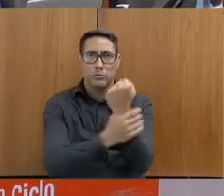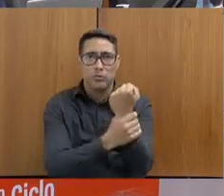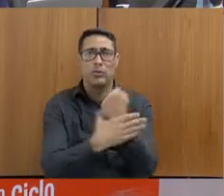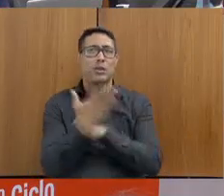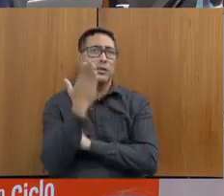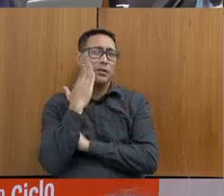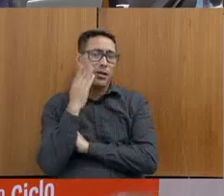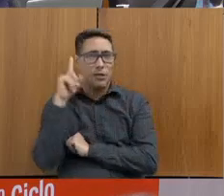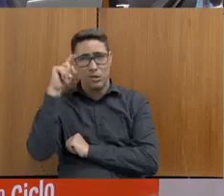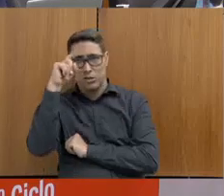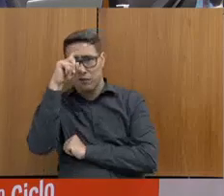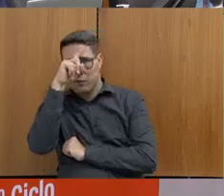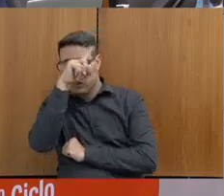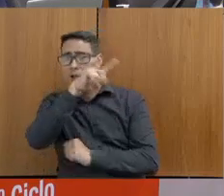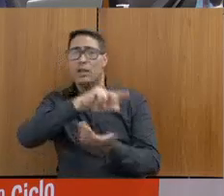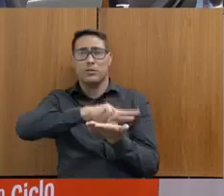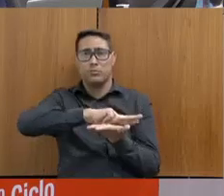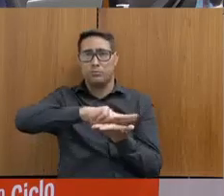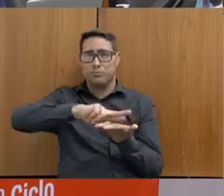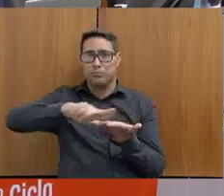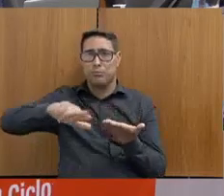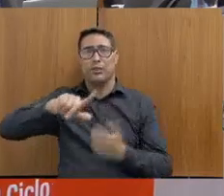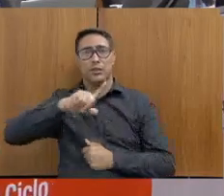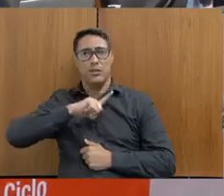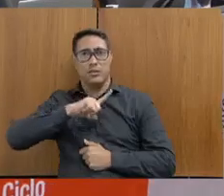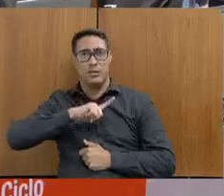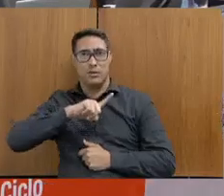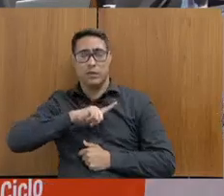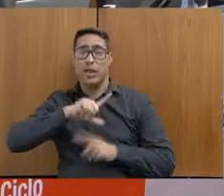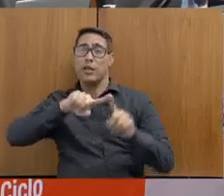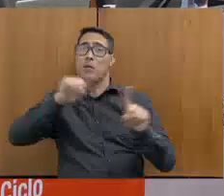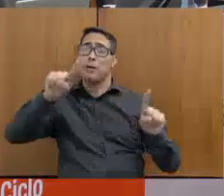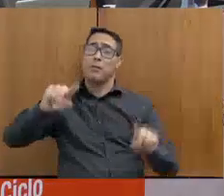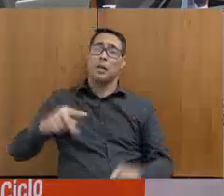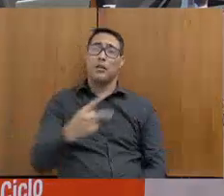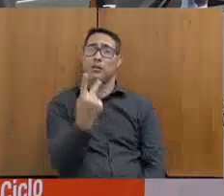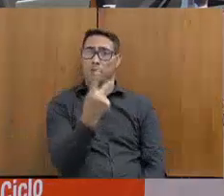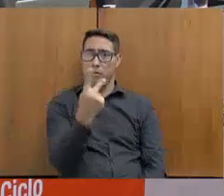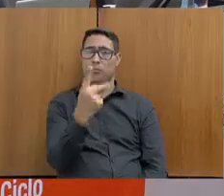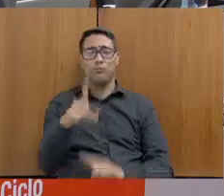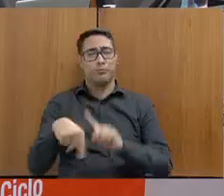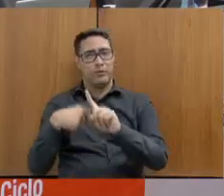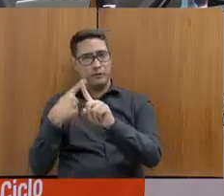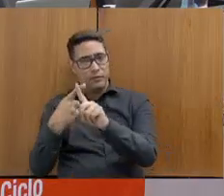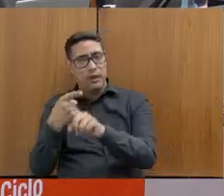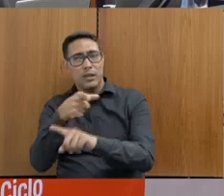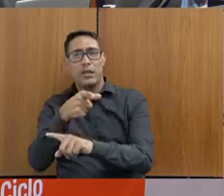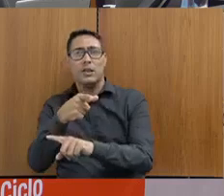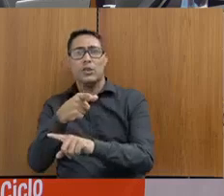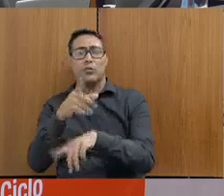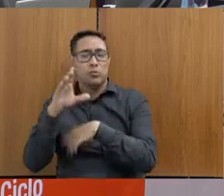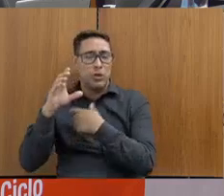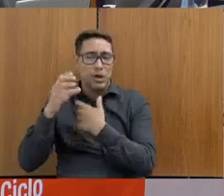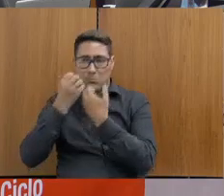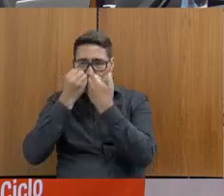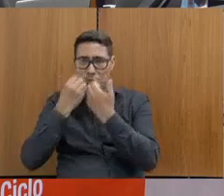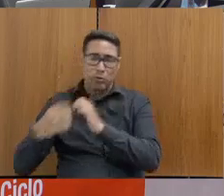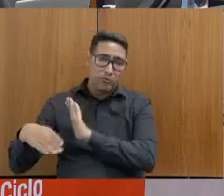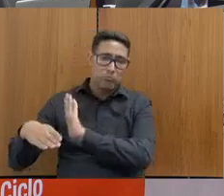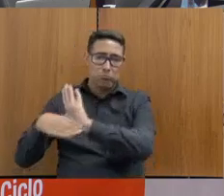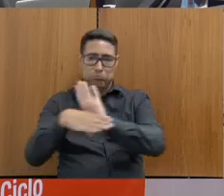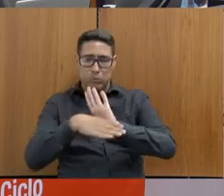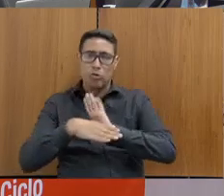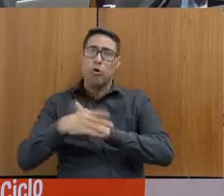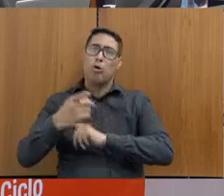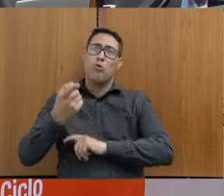enormes, mas o senhor está aqui pronto e a ordem, pela segunda vez, dando sua contribuição valorosa, com informações na ponta da